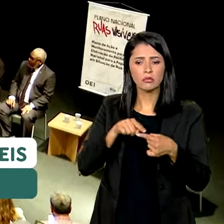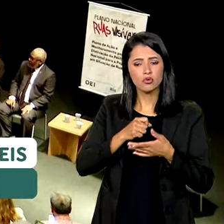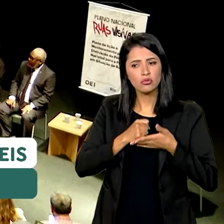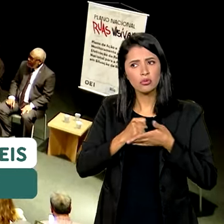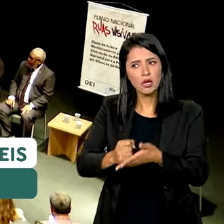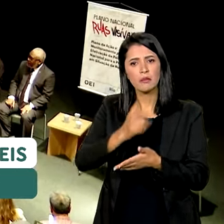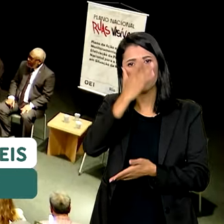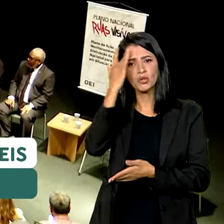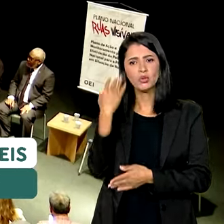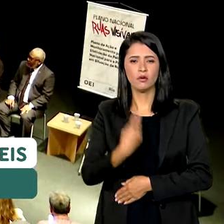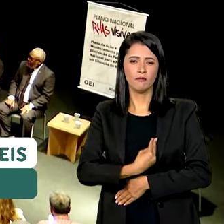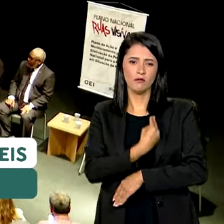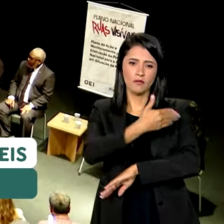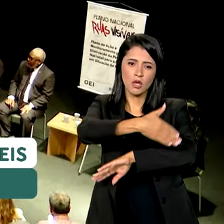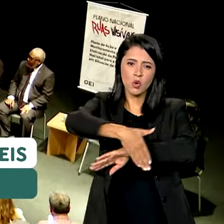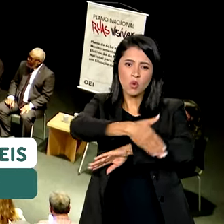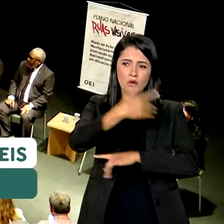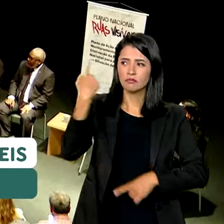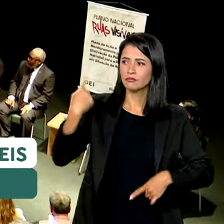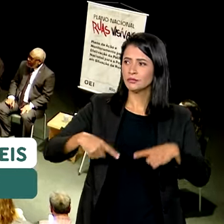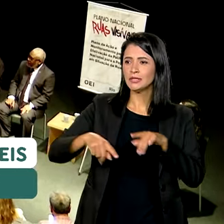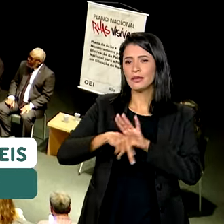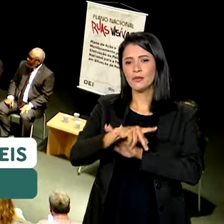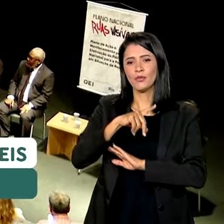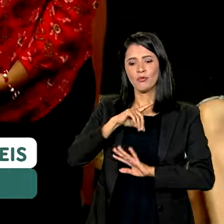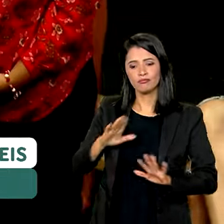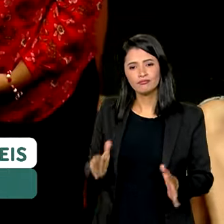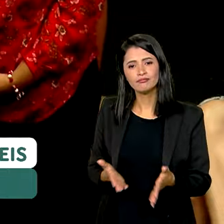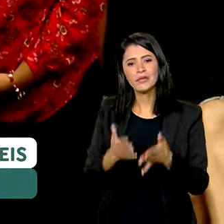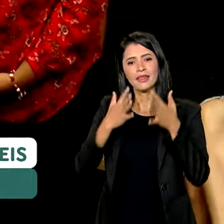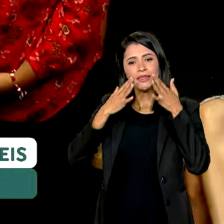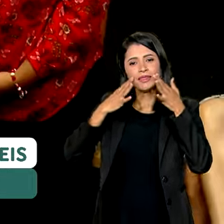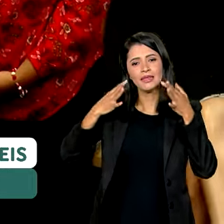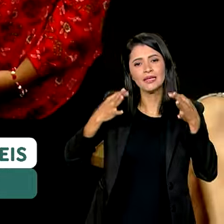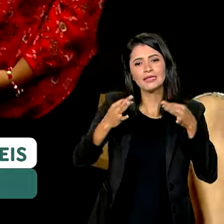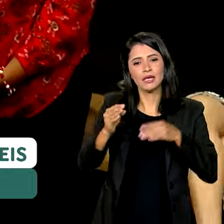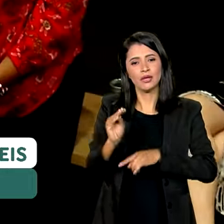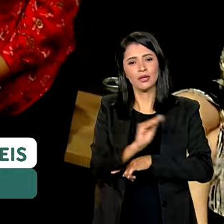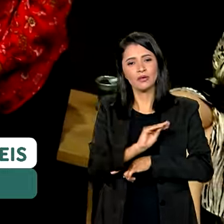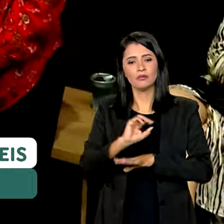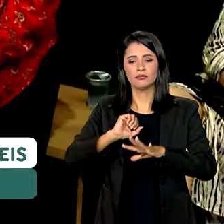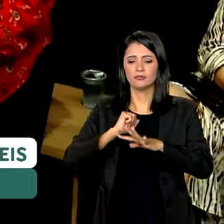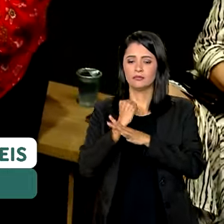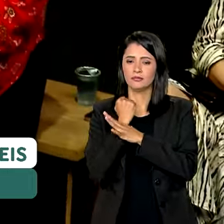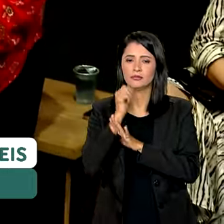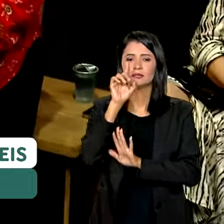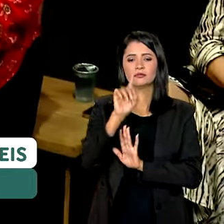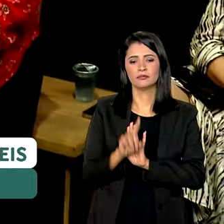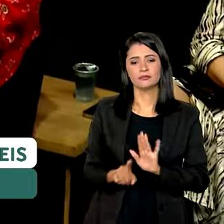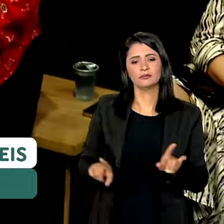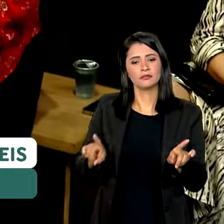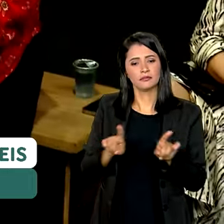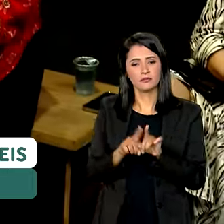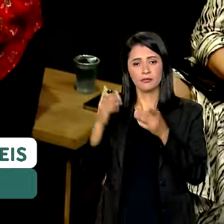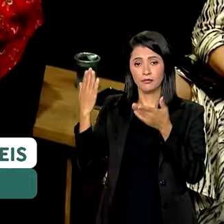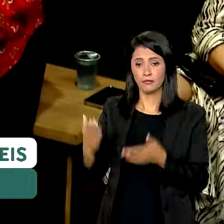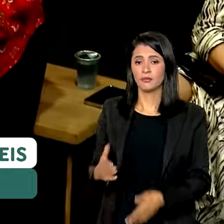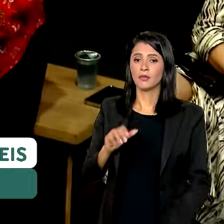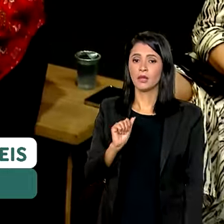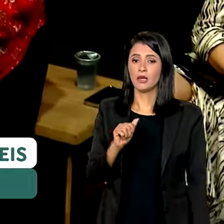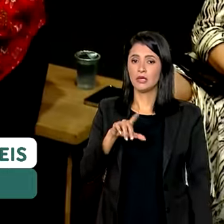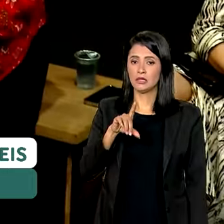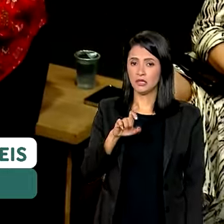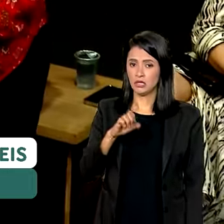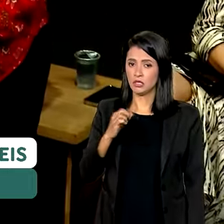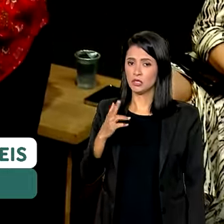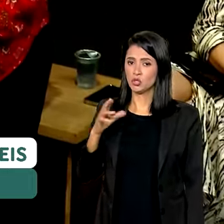pessoas em situação de rua com políticas públicas que promovam atenção, cuidado e garantias de direitos. Anderson Miranda é